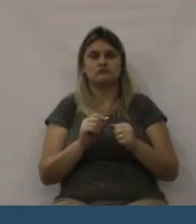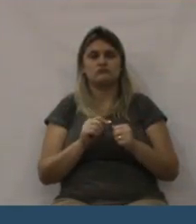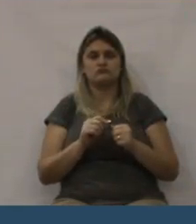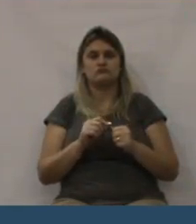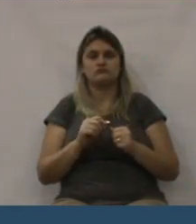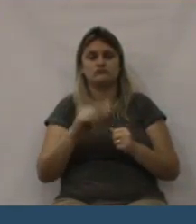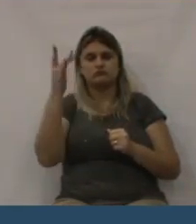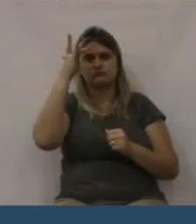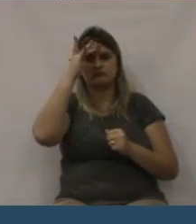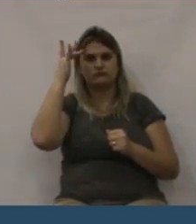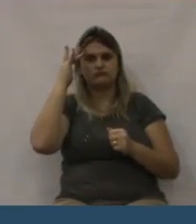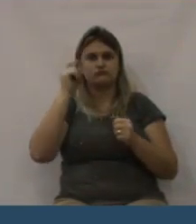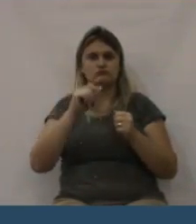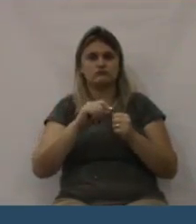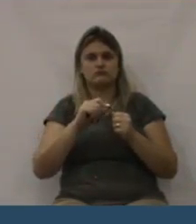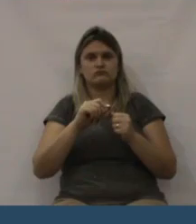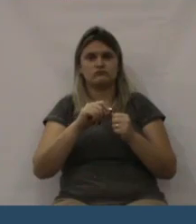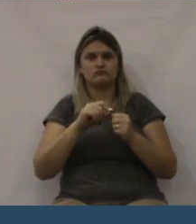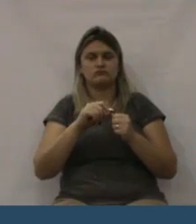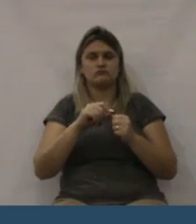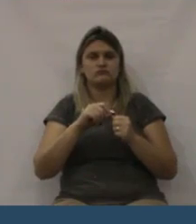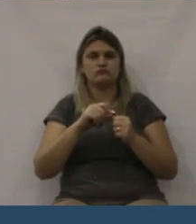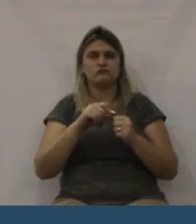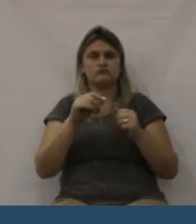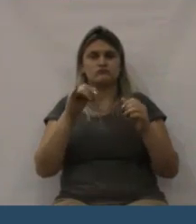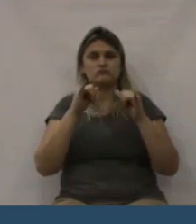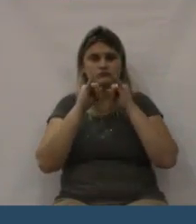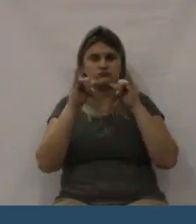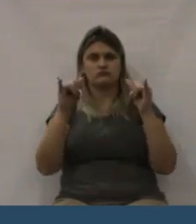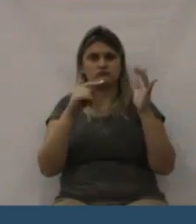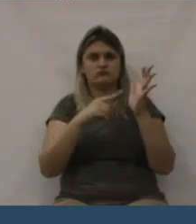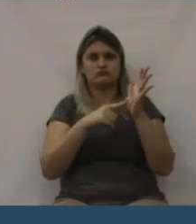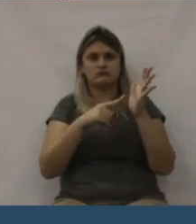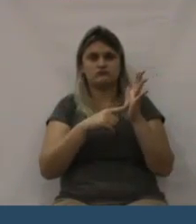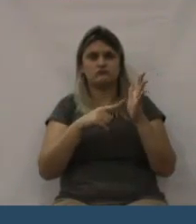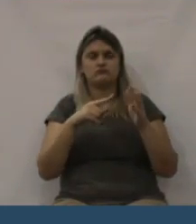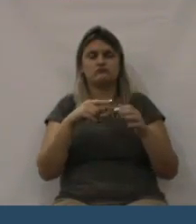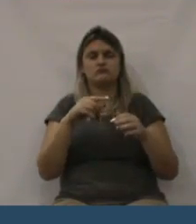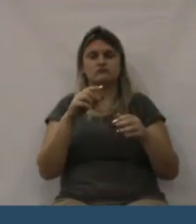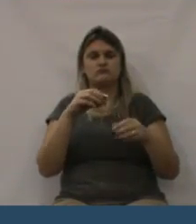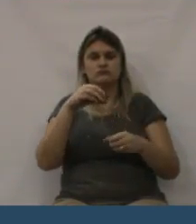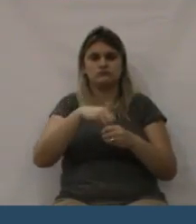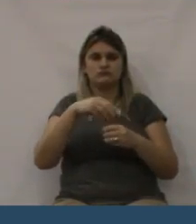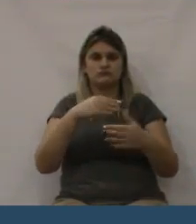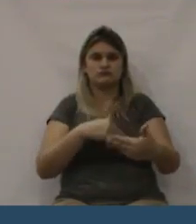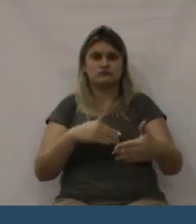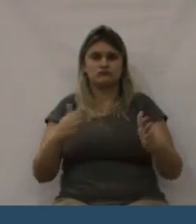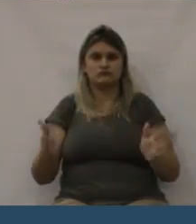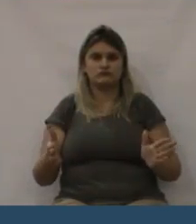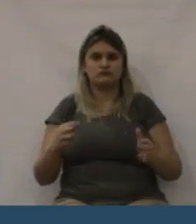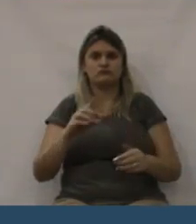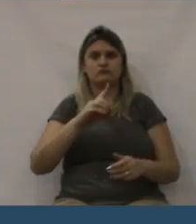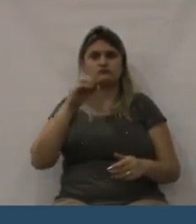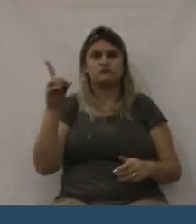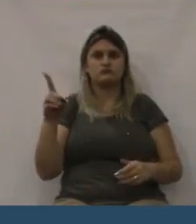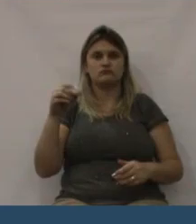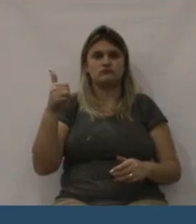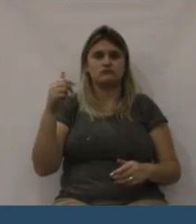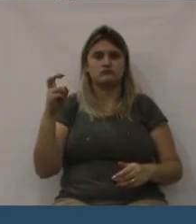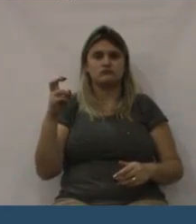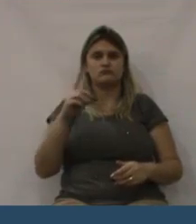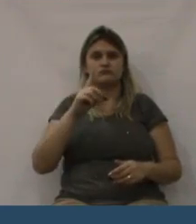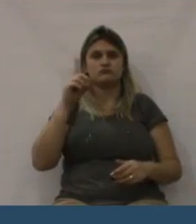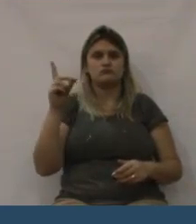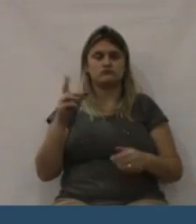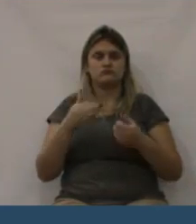estava lá várias lideranças e vários moradores também. E a Associação Vereador Iguaçuano também se fez